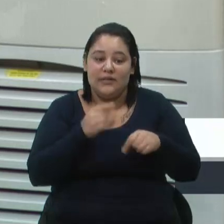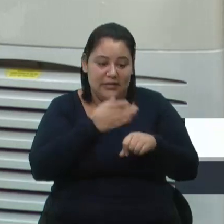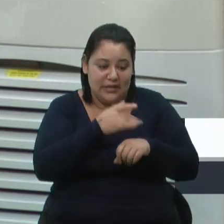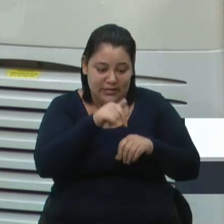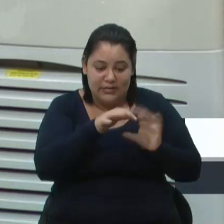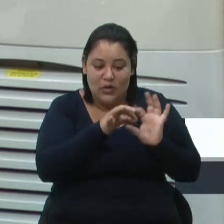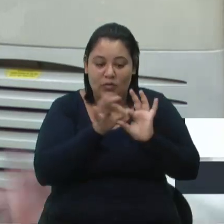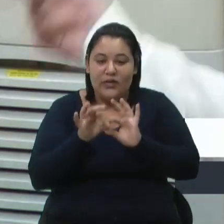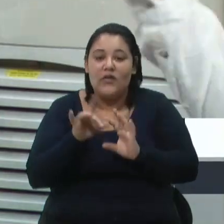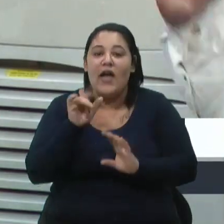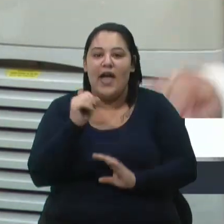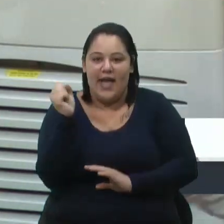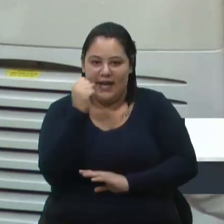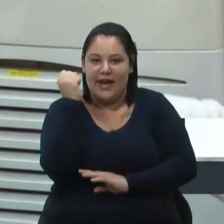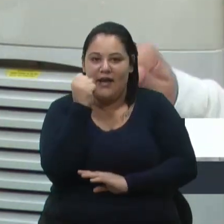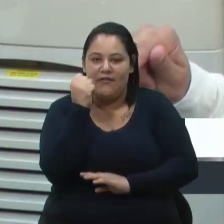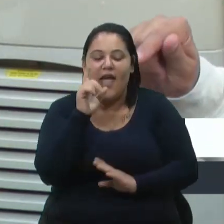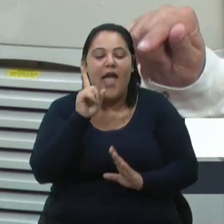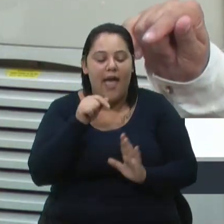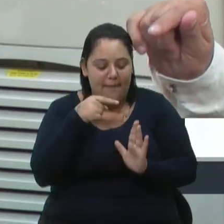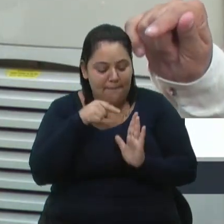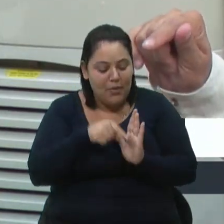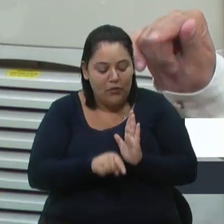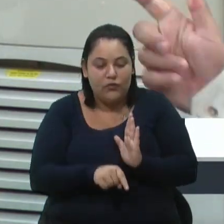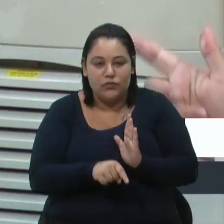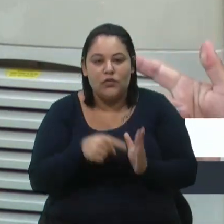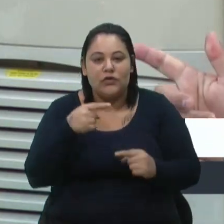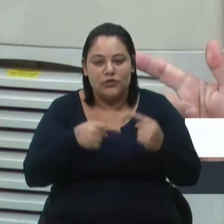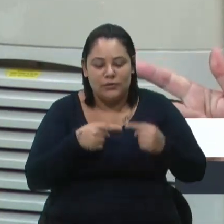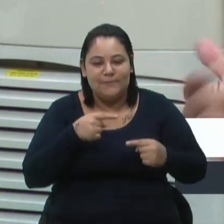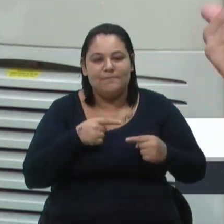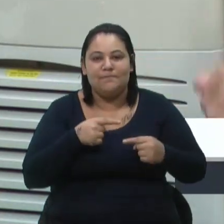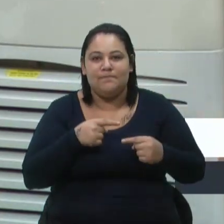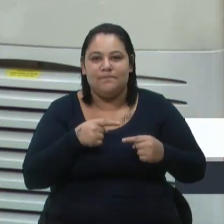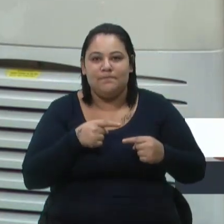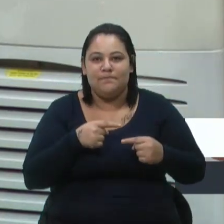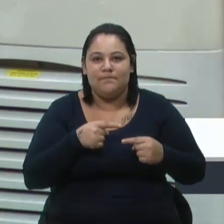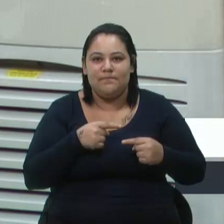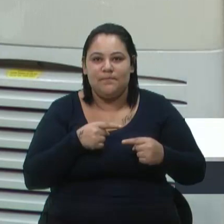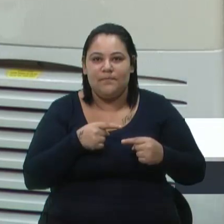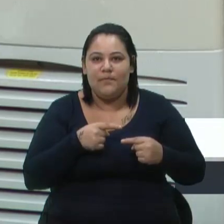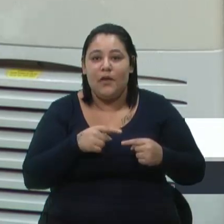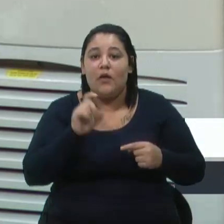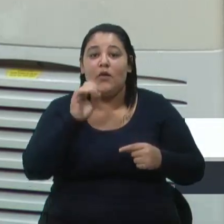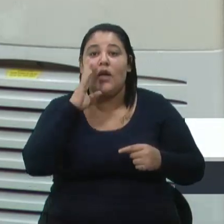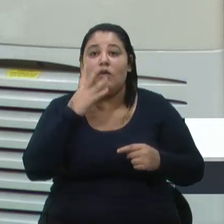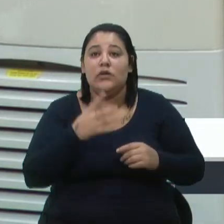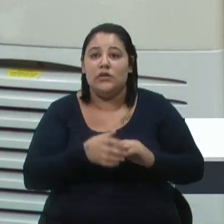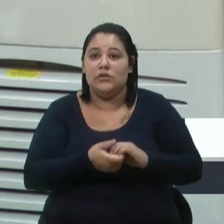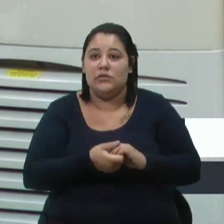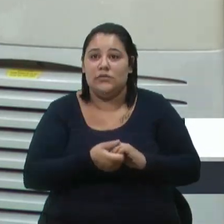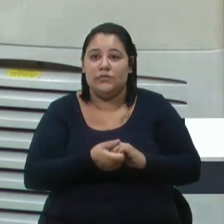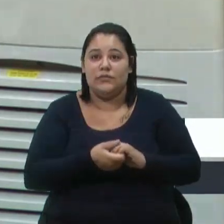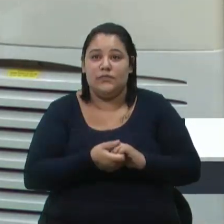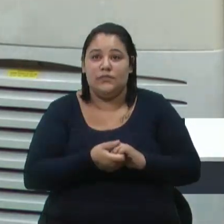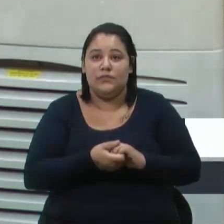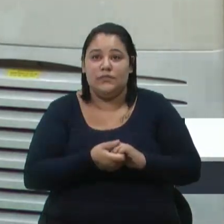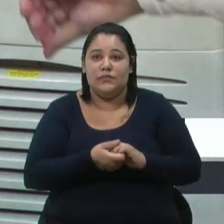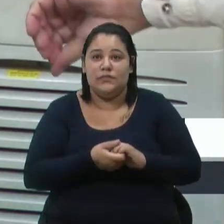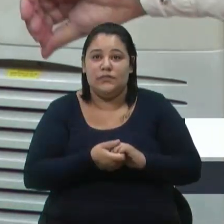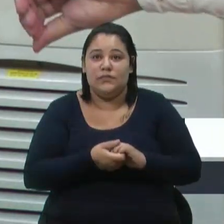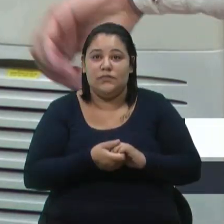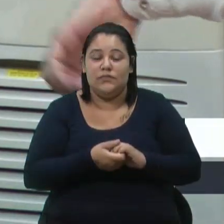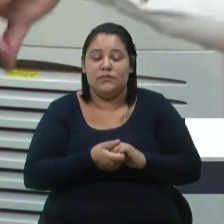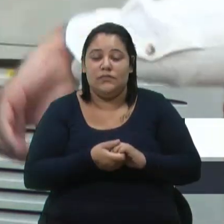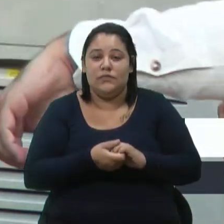Então, é grave, é complexo. E aí o seguinte, na ponta, o que acontece? Nós vamos ter um